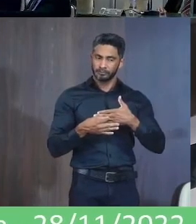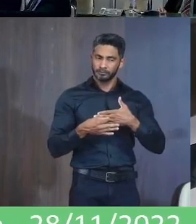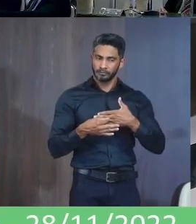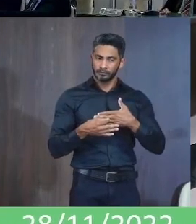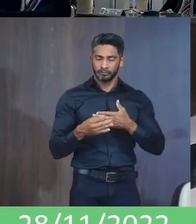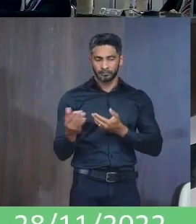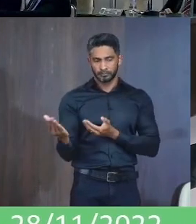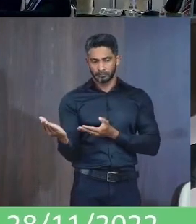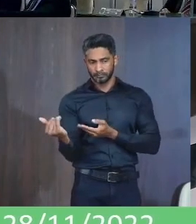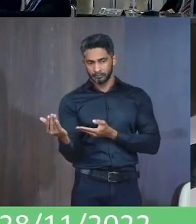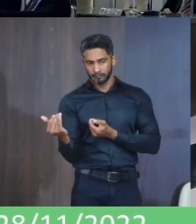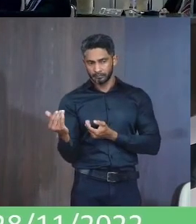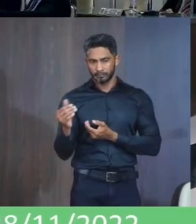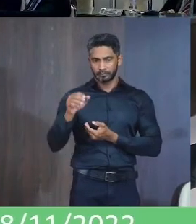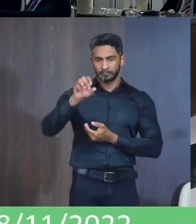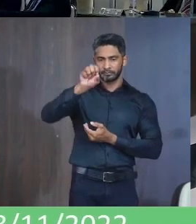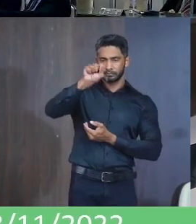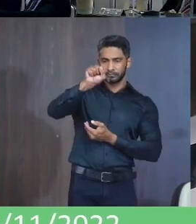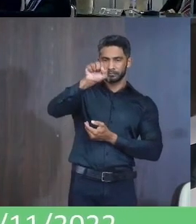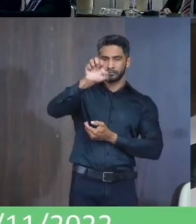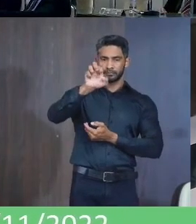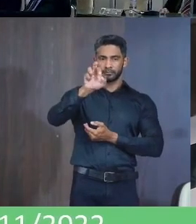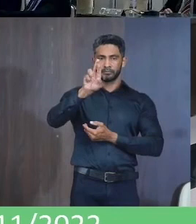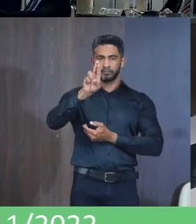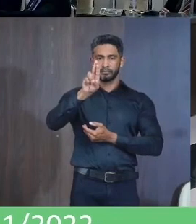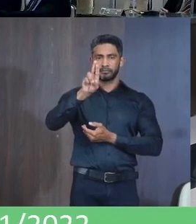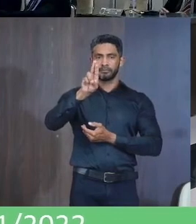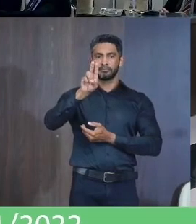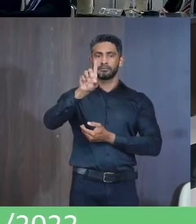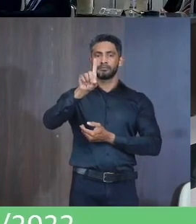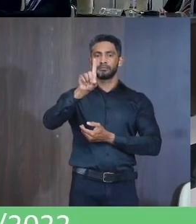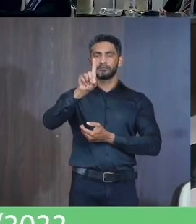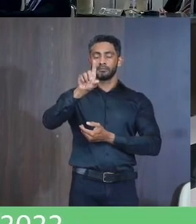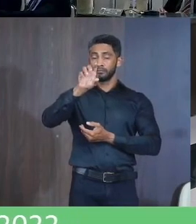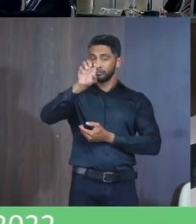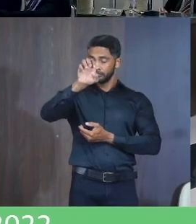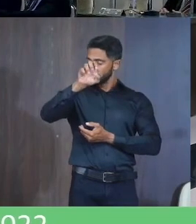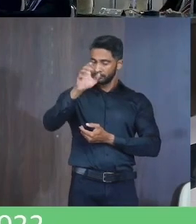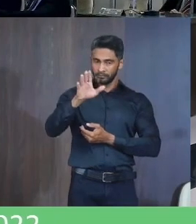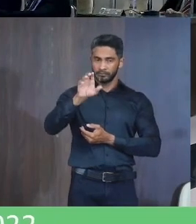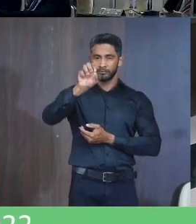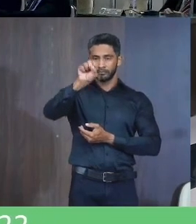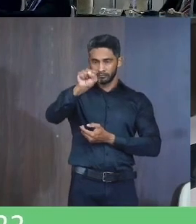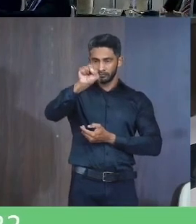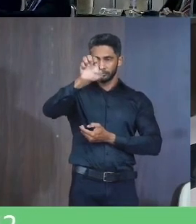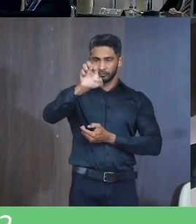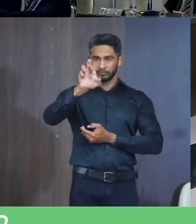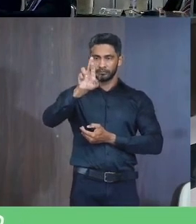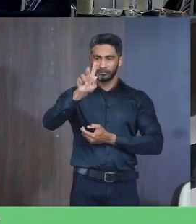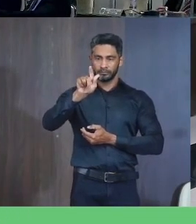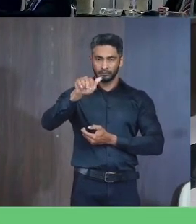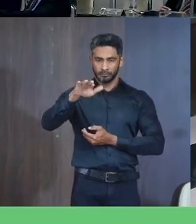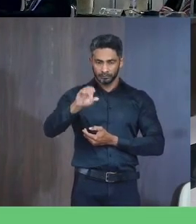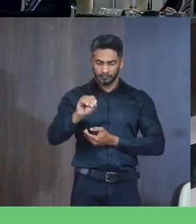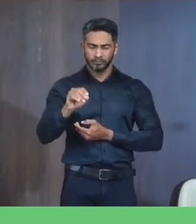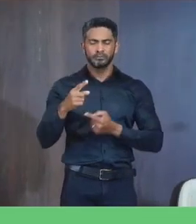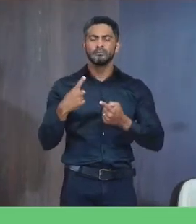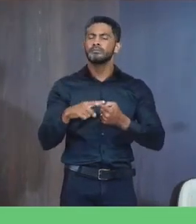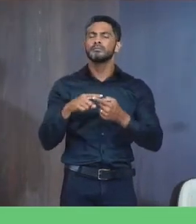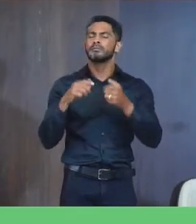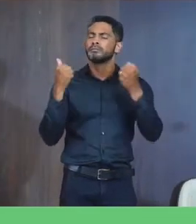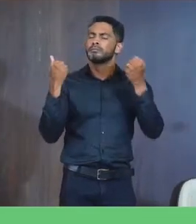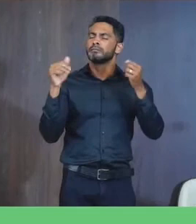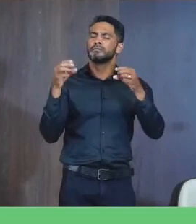Jovem Sérgio Aparecido Rodrigues Novaes Por que Uma moção De aplauso A esses jovens Senhora